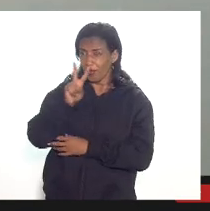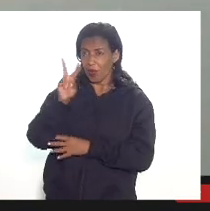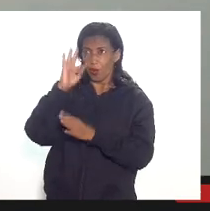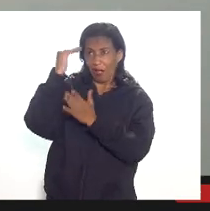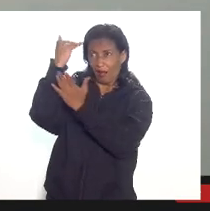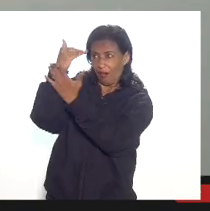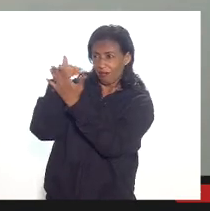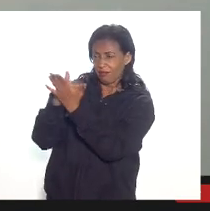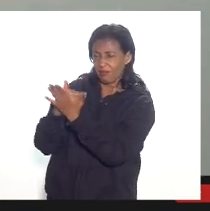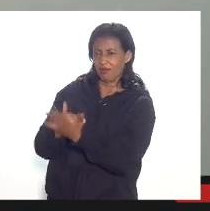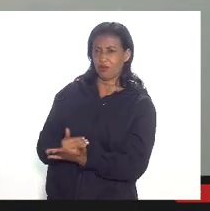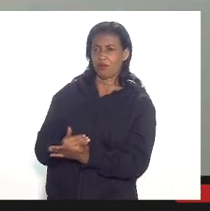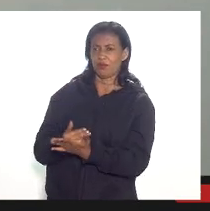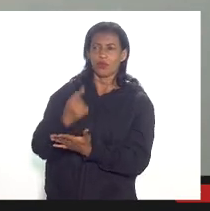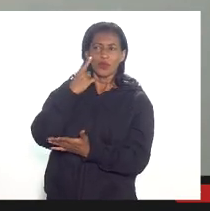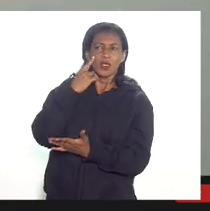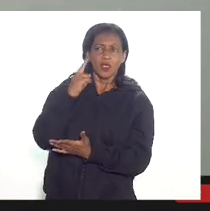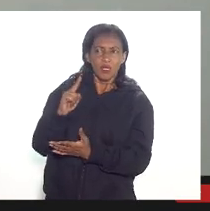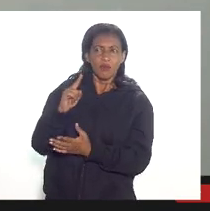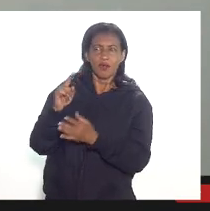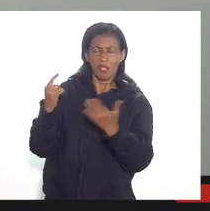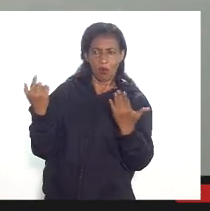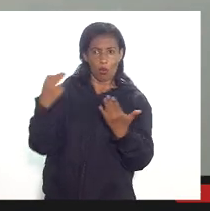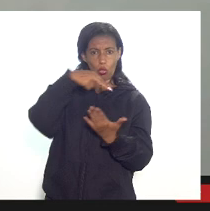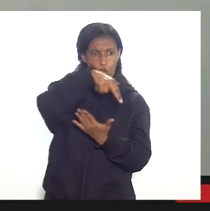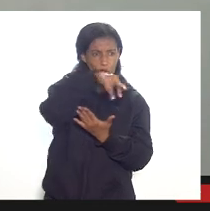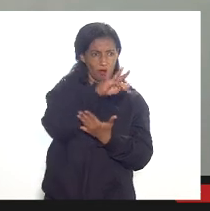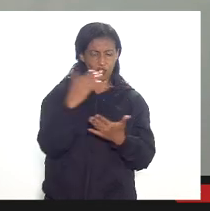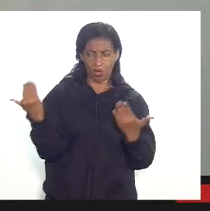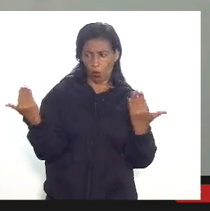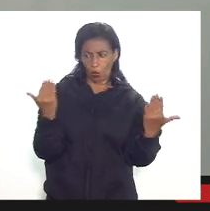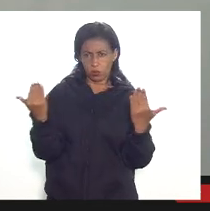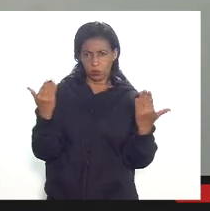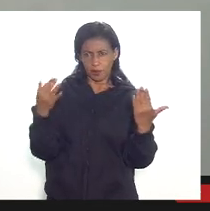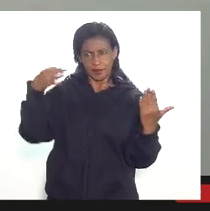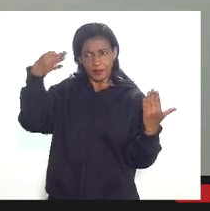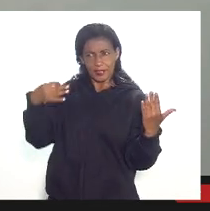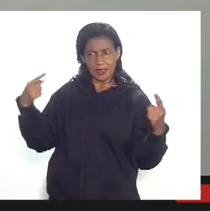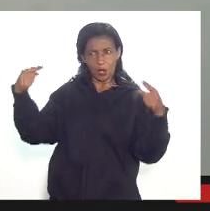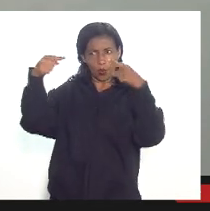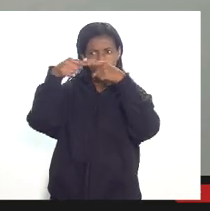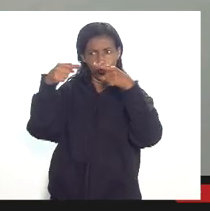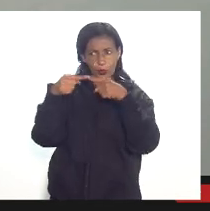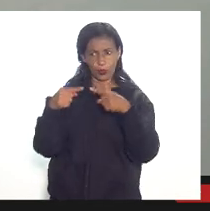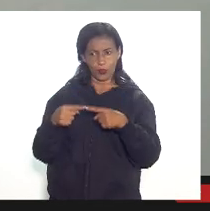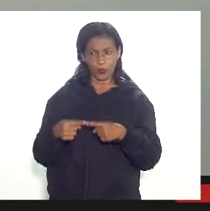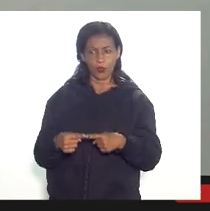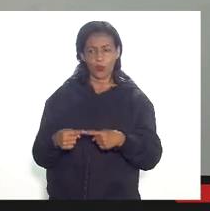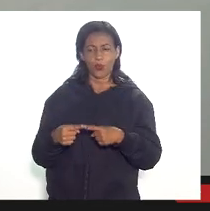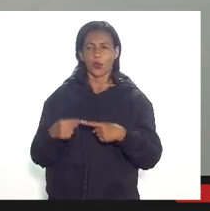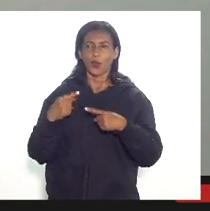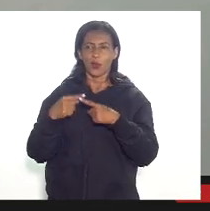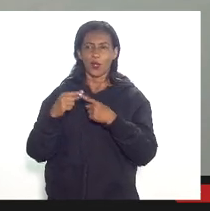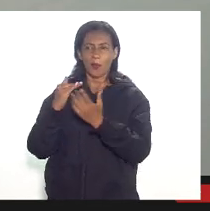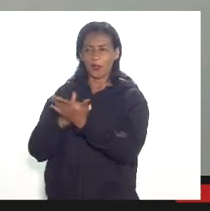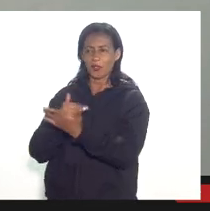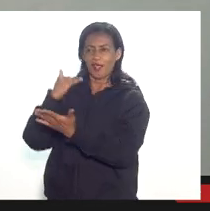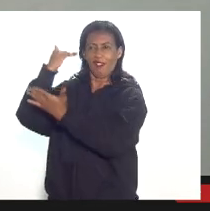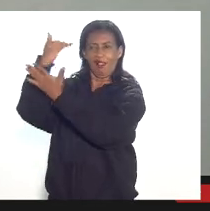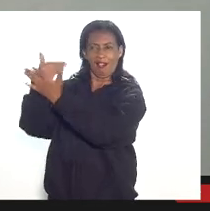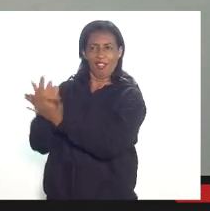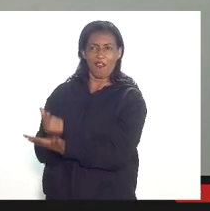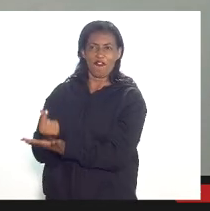aí também ir atrás da veracidade numérica dentro desse valor da veracidade numérica também está o superfaturamento pode ser que a operação de fato ocorreu